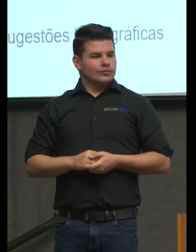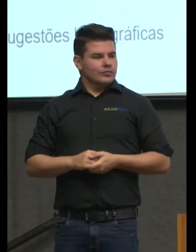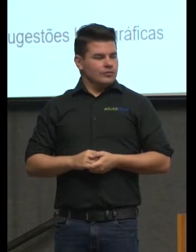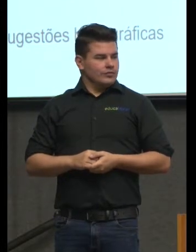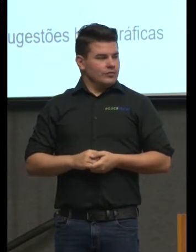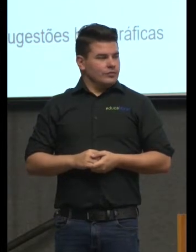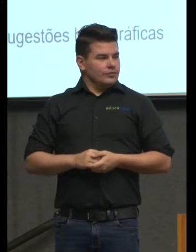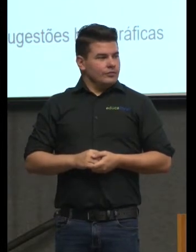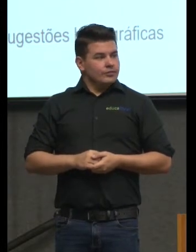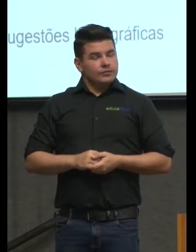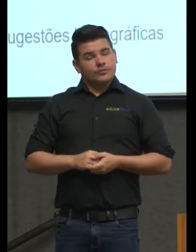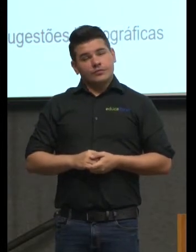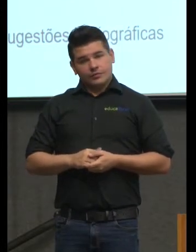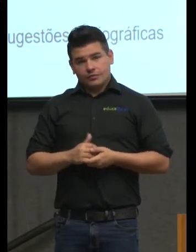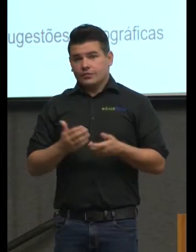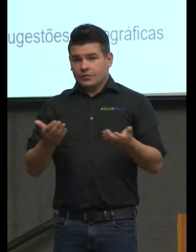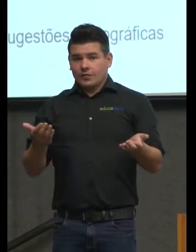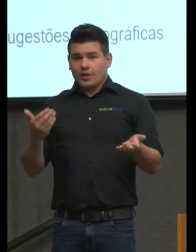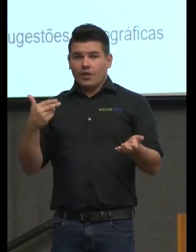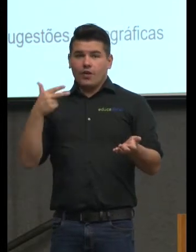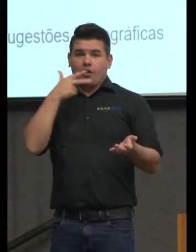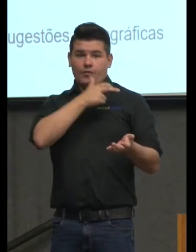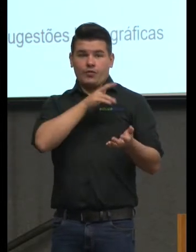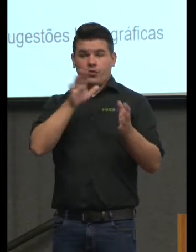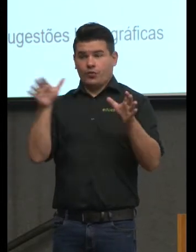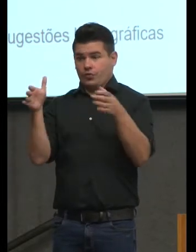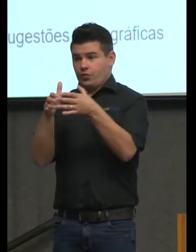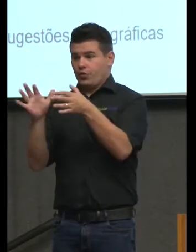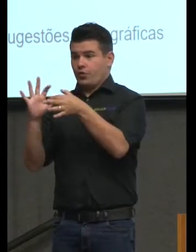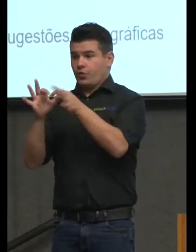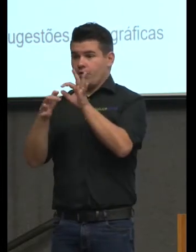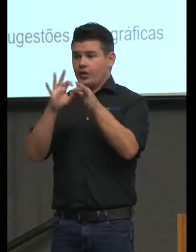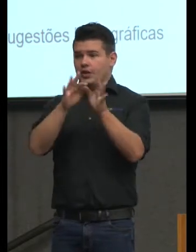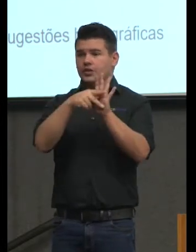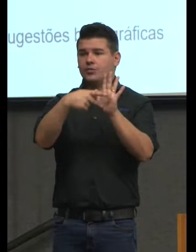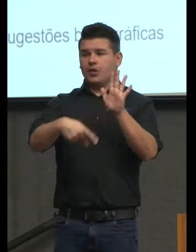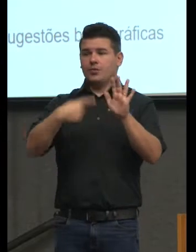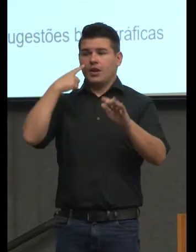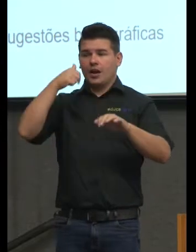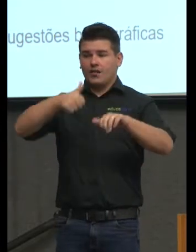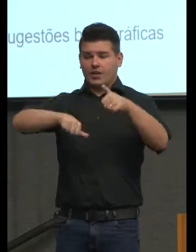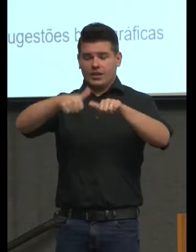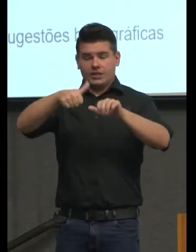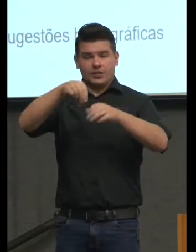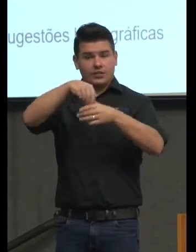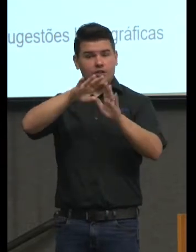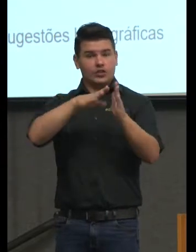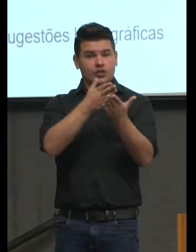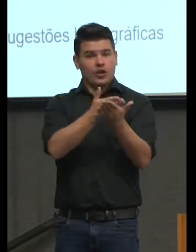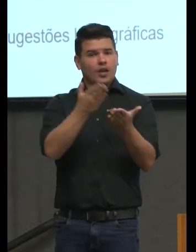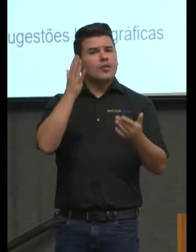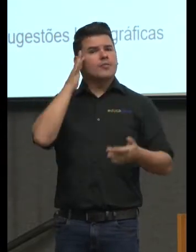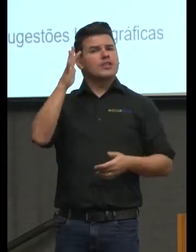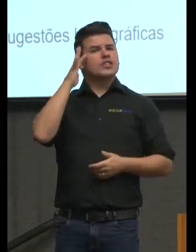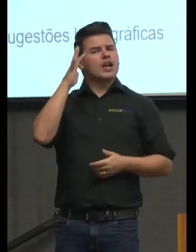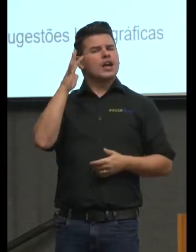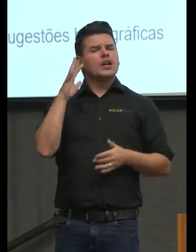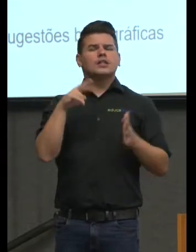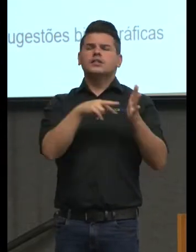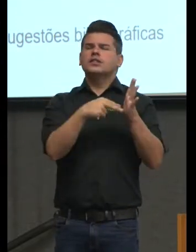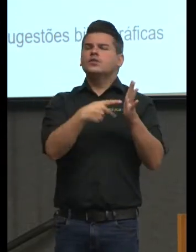é claro o nosso contexto aqui é o da avaliação escolar a gente pensar um pouco o que que significa